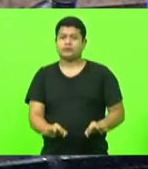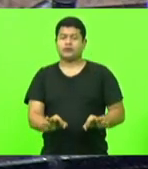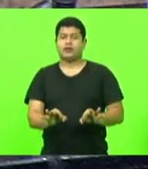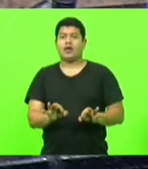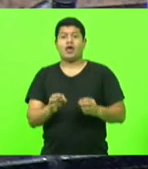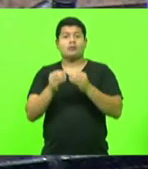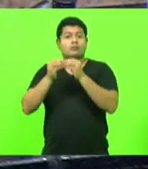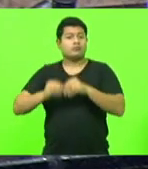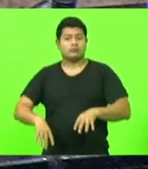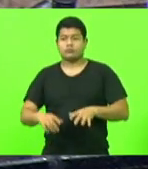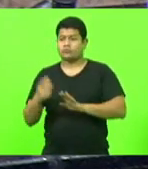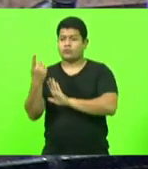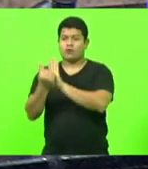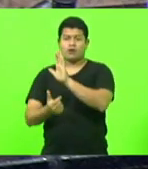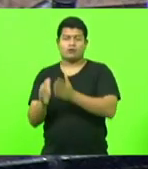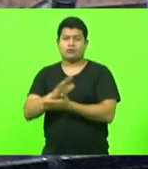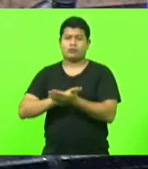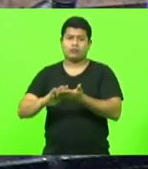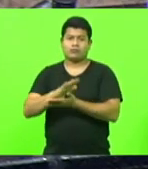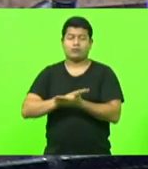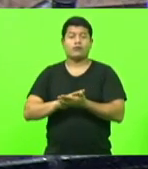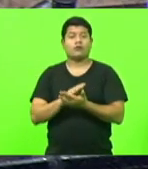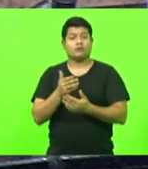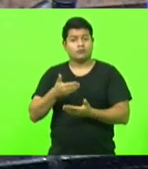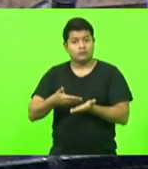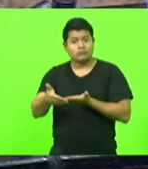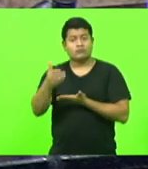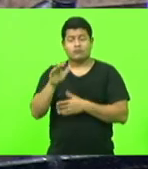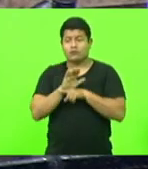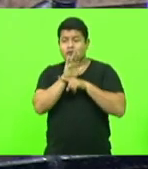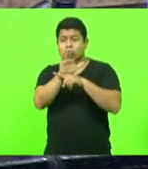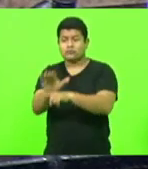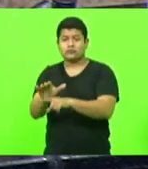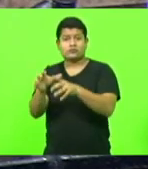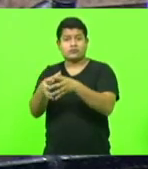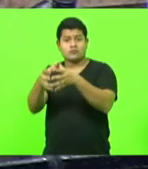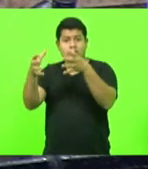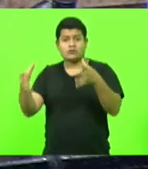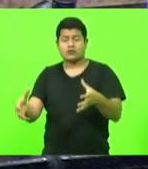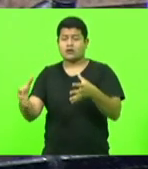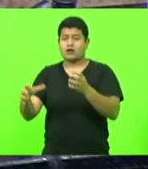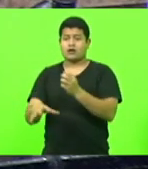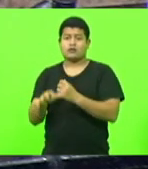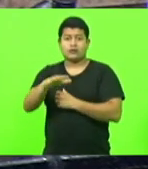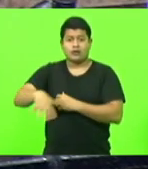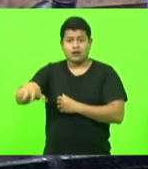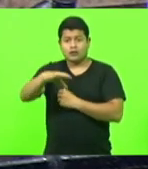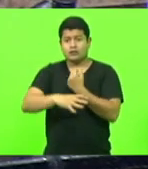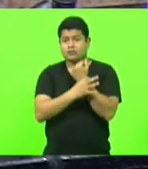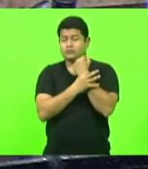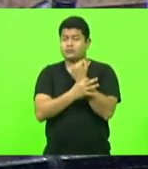que vai beneficiar a grande maioria da segurança pública,